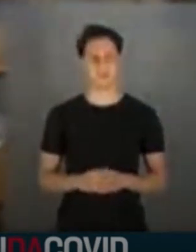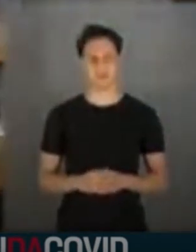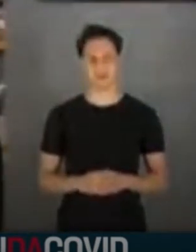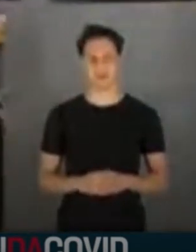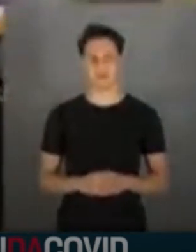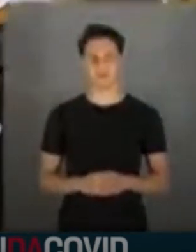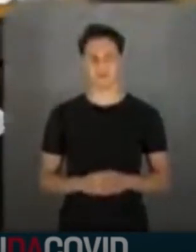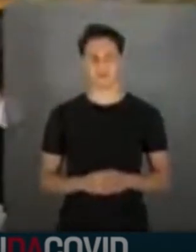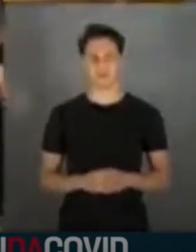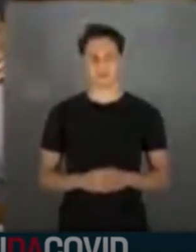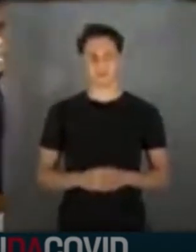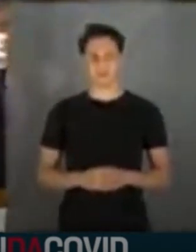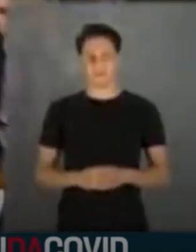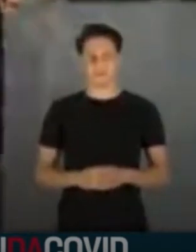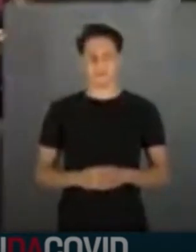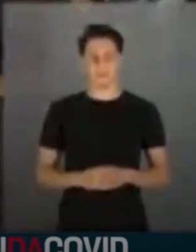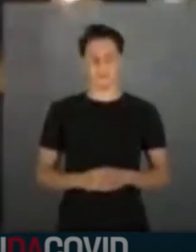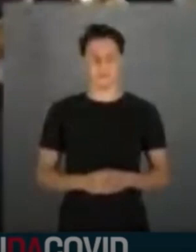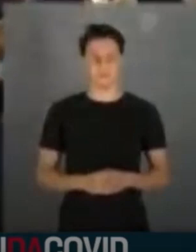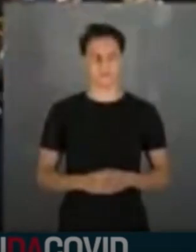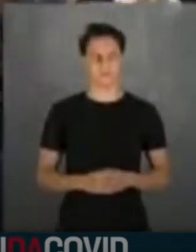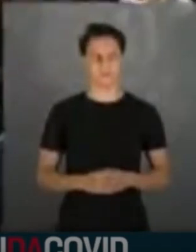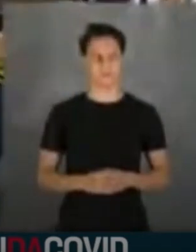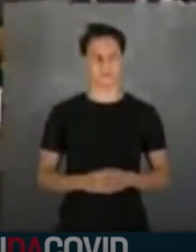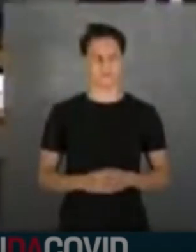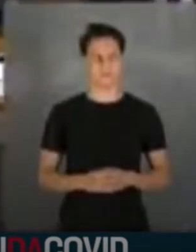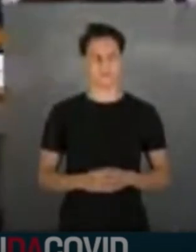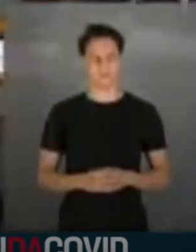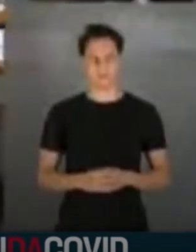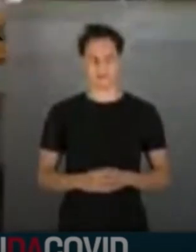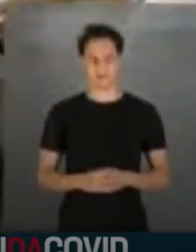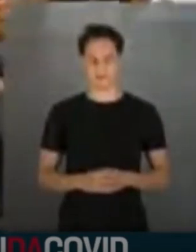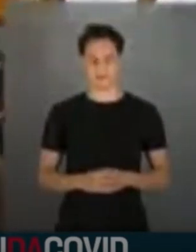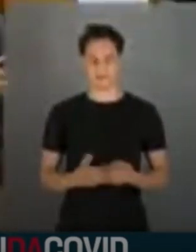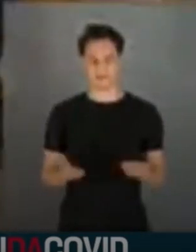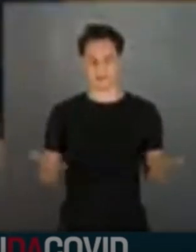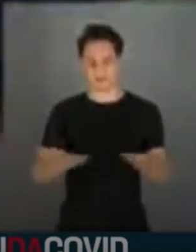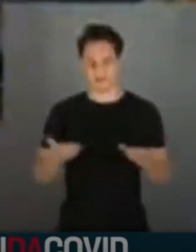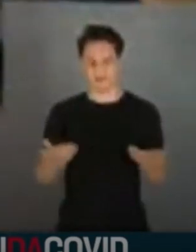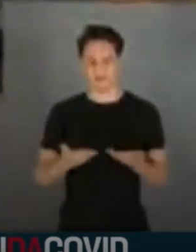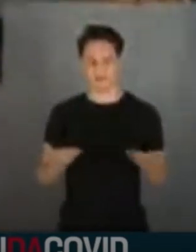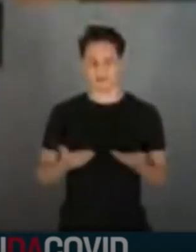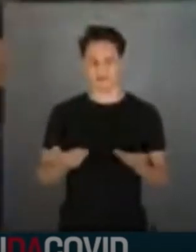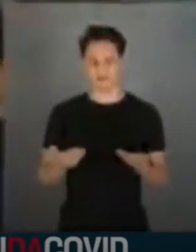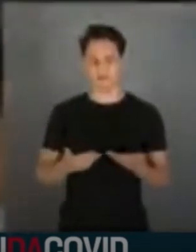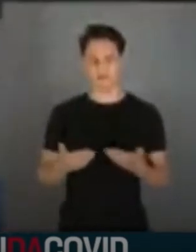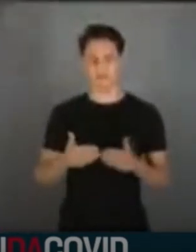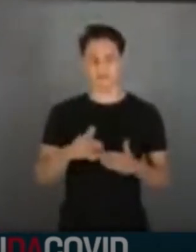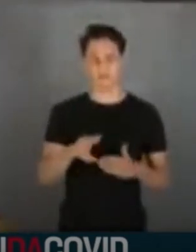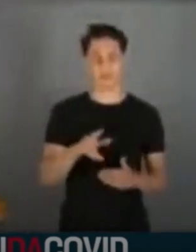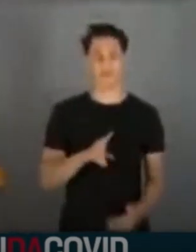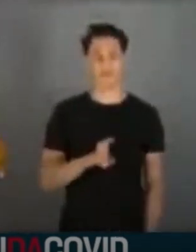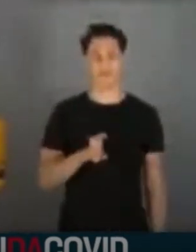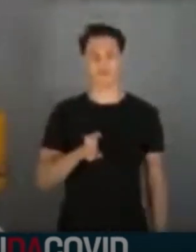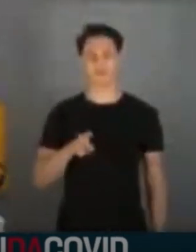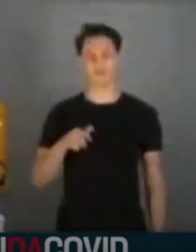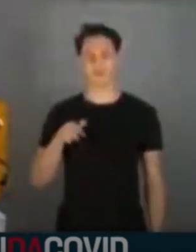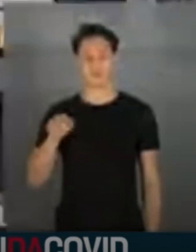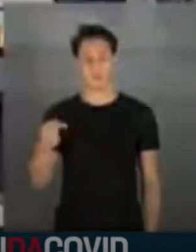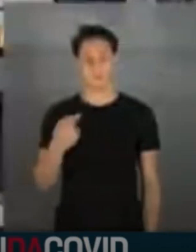do Sul, foi flagrado no aeroporto de Congonhas com 505 mil reais,